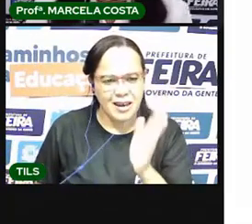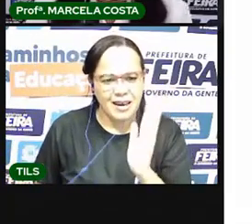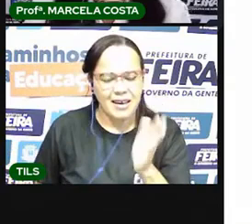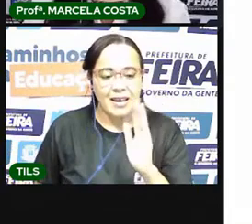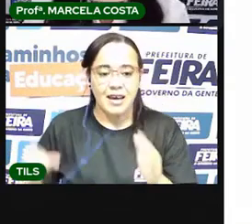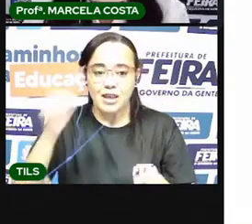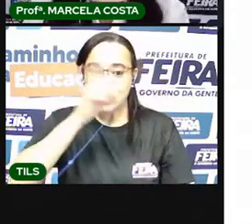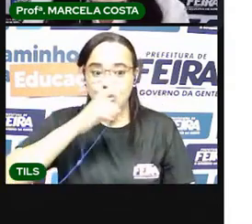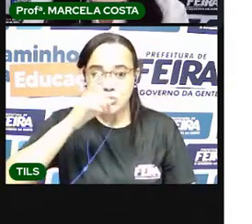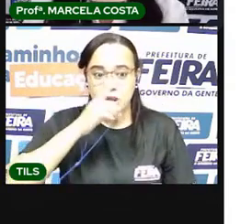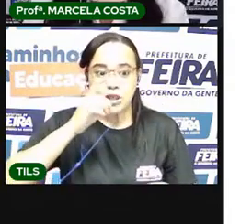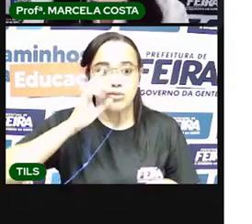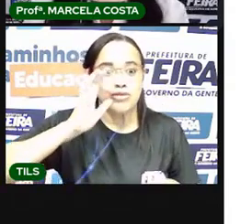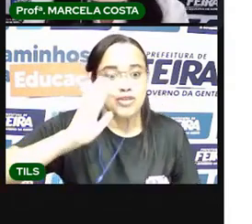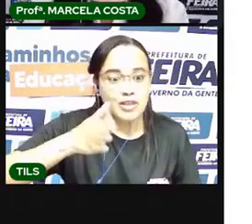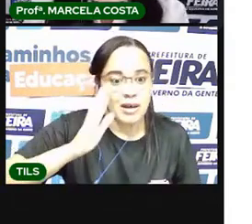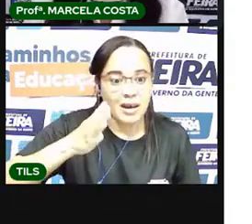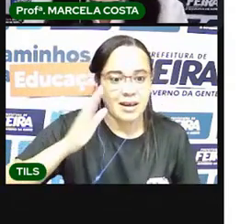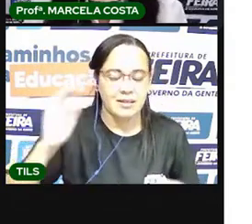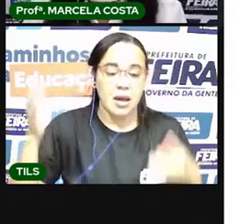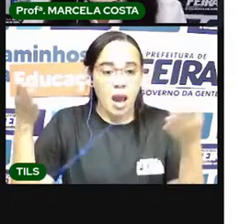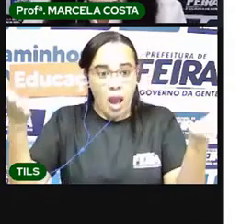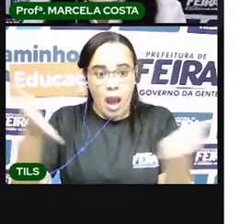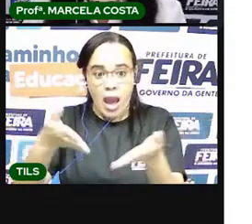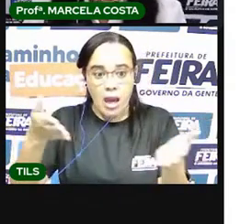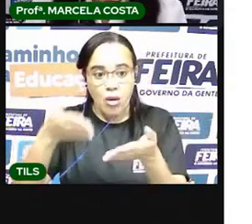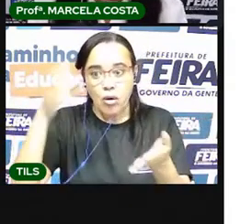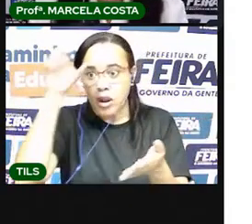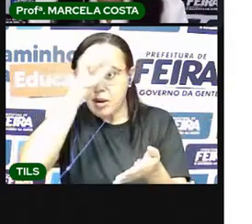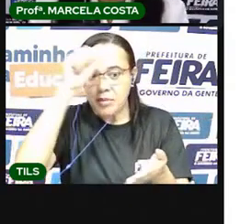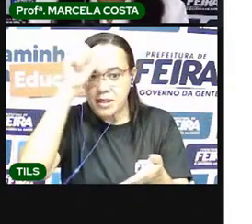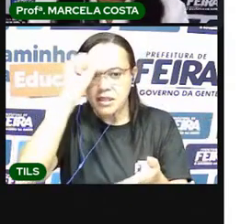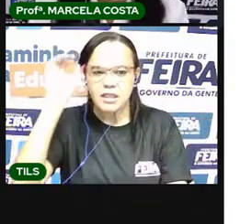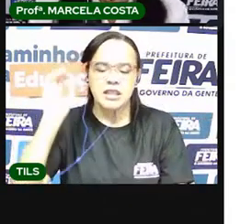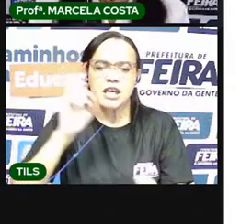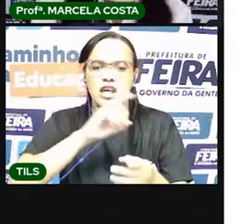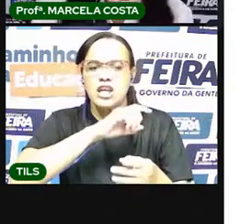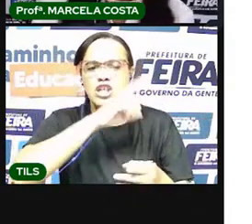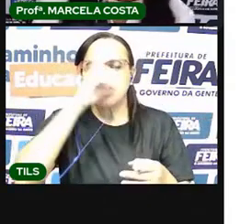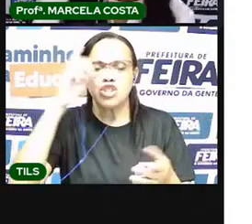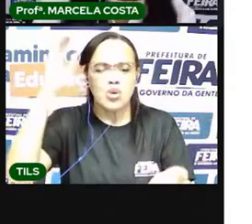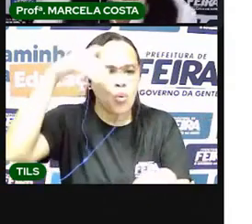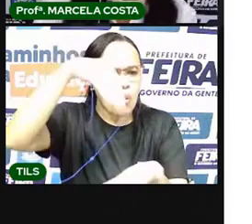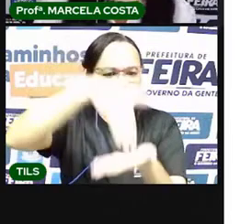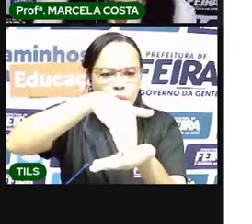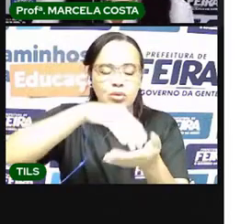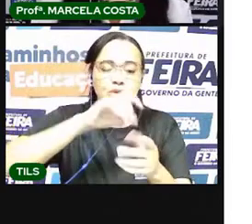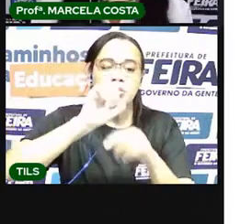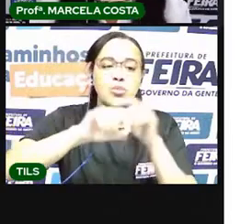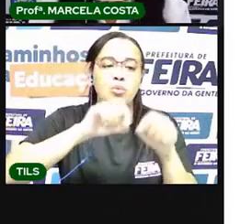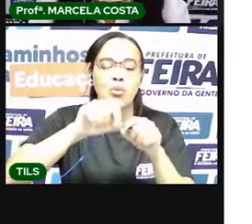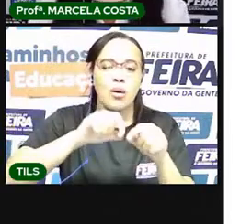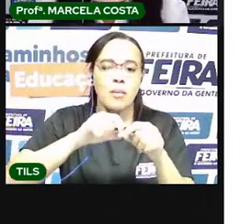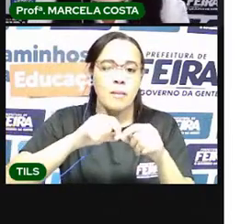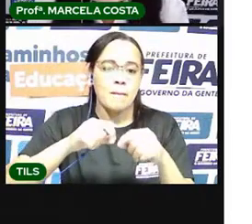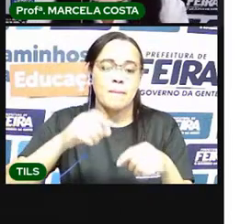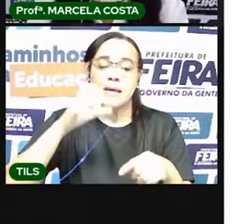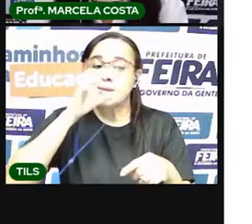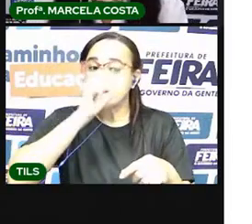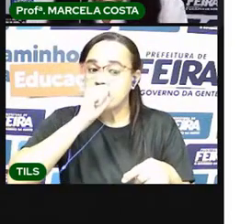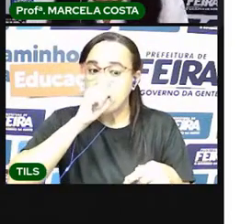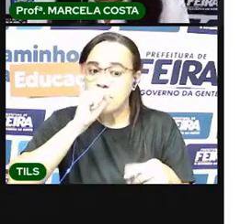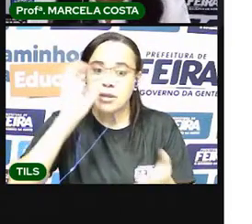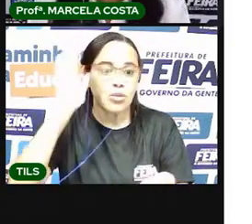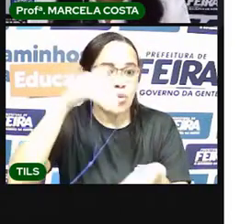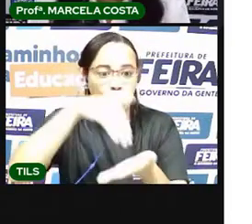é o último dia da semana? O sábado Então, o primeiro dia é domingo E o último dia é o sábado